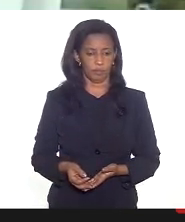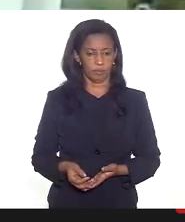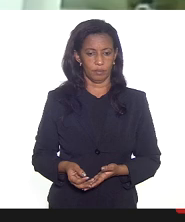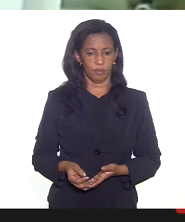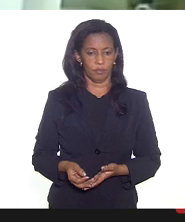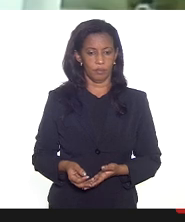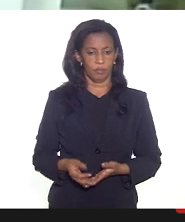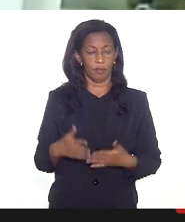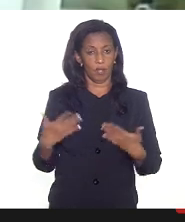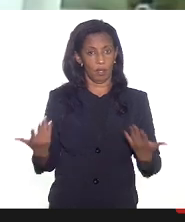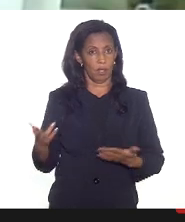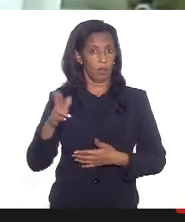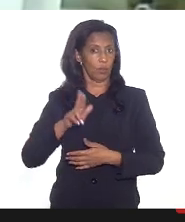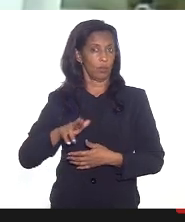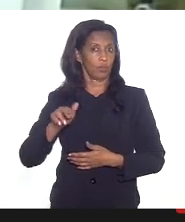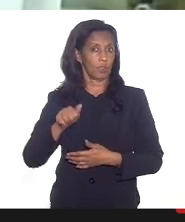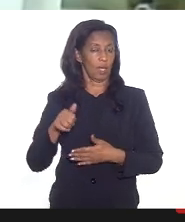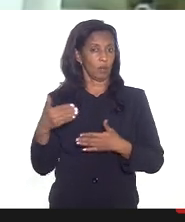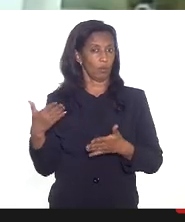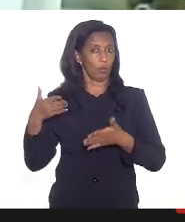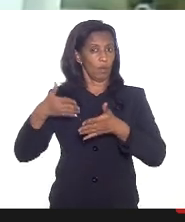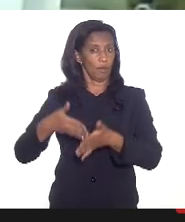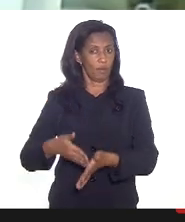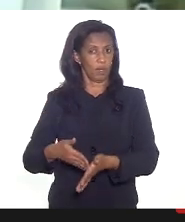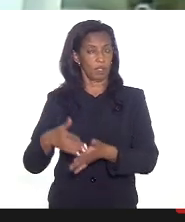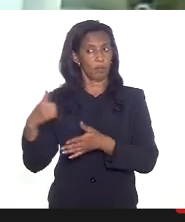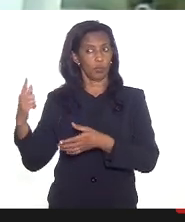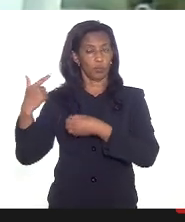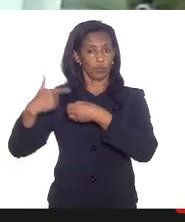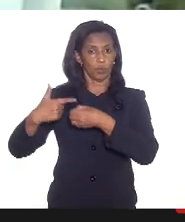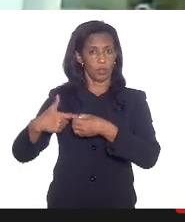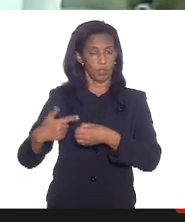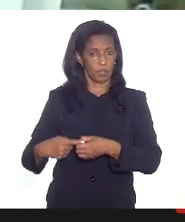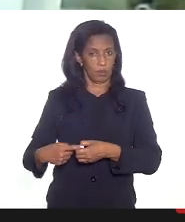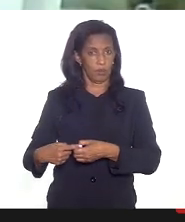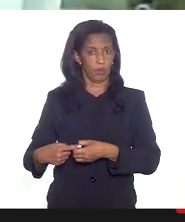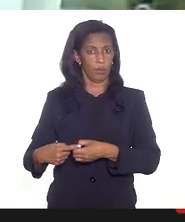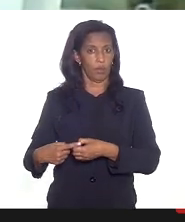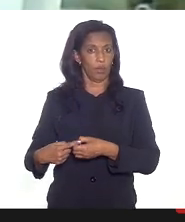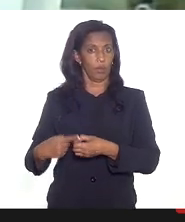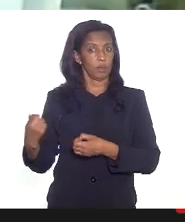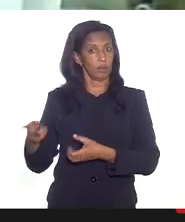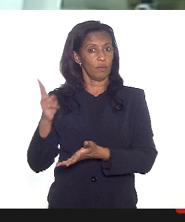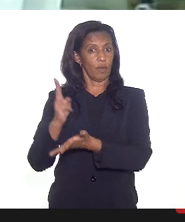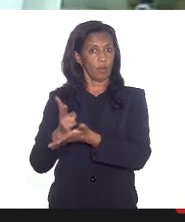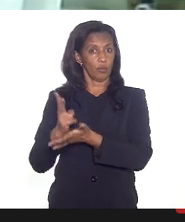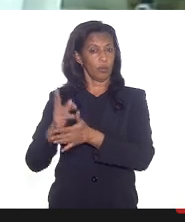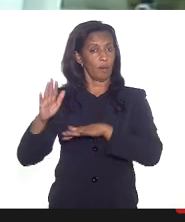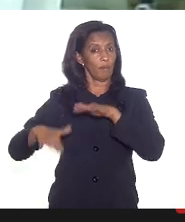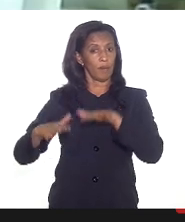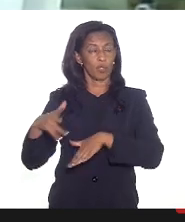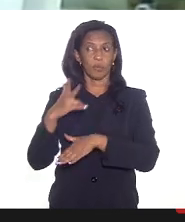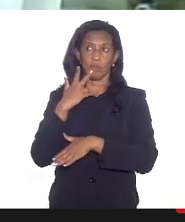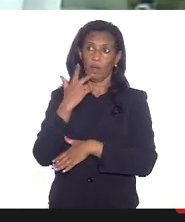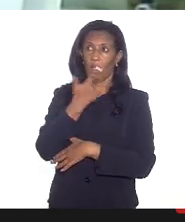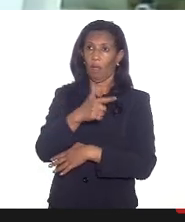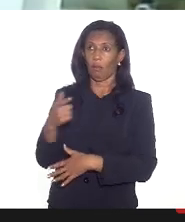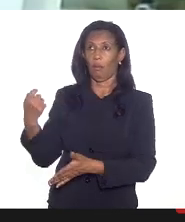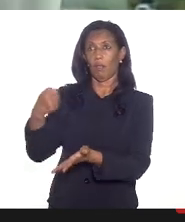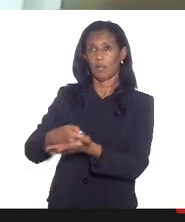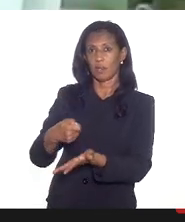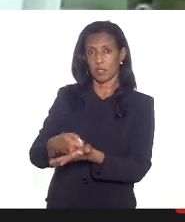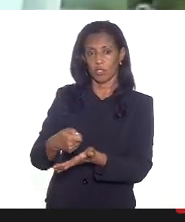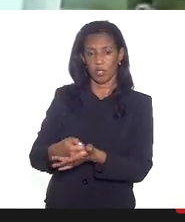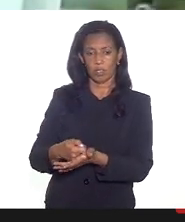até utilizado como referência para os demais municípios então isso vai continuar mesmo que se diga assim não há uma exigência